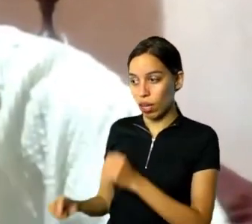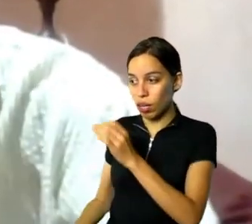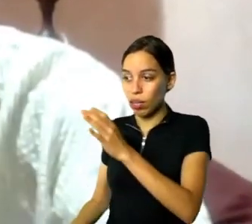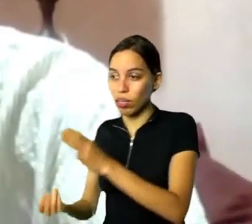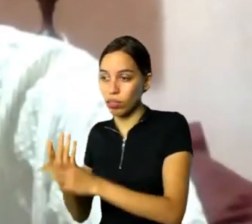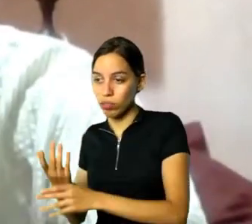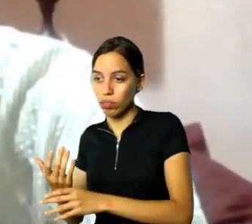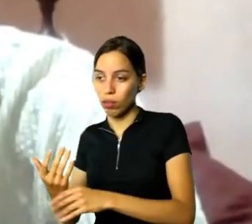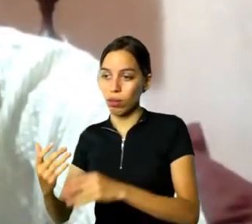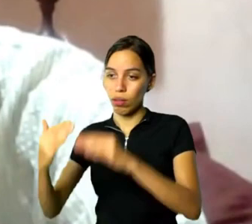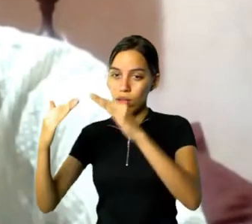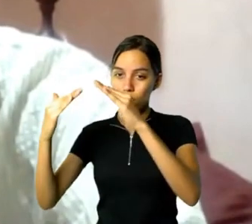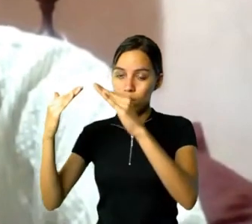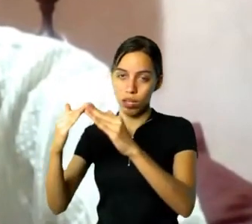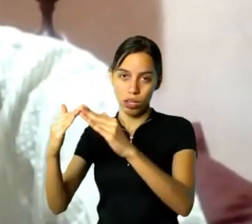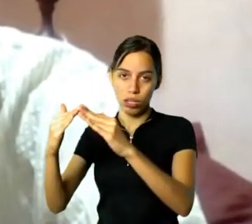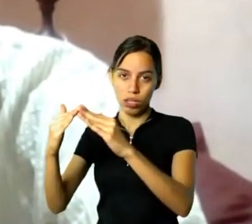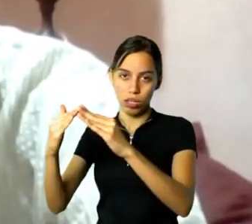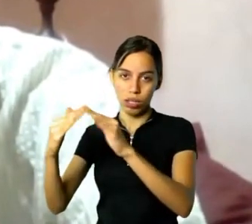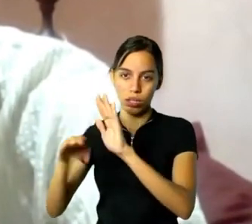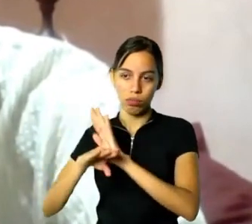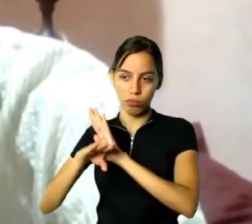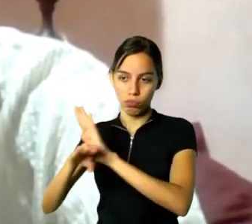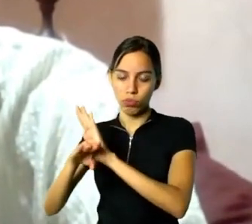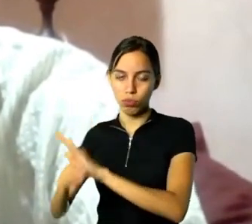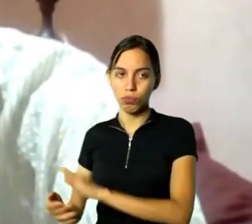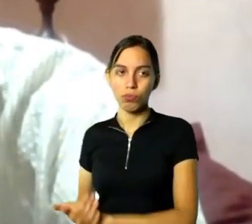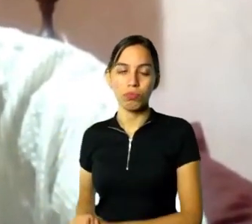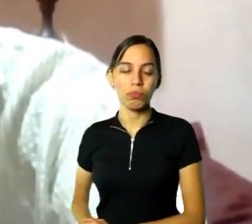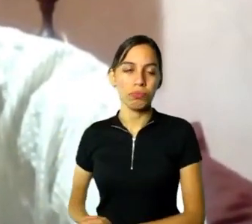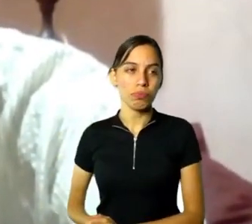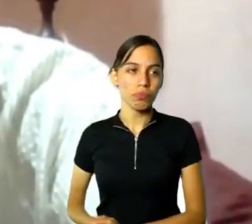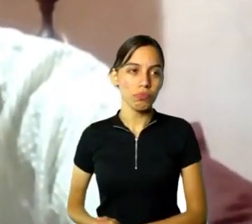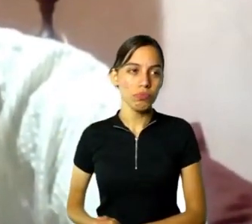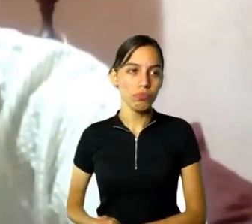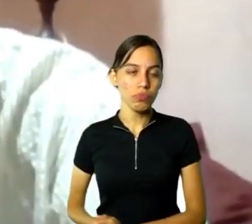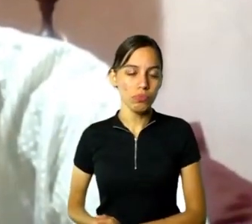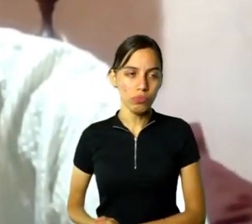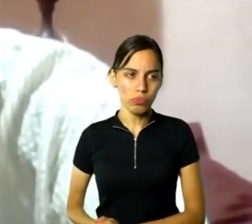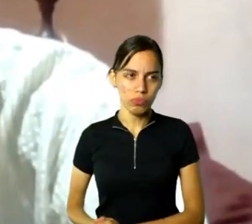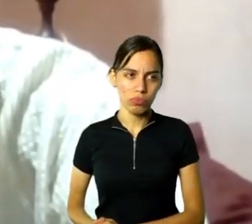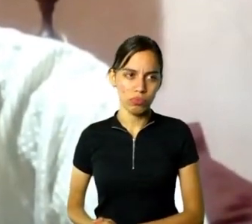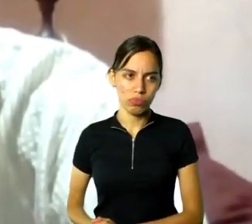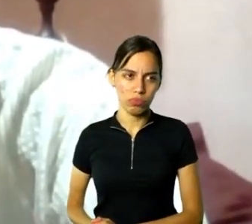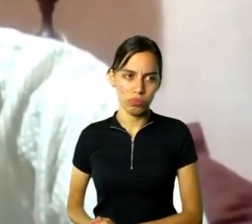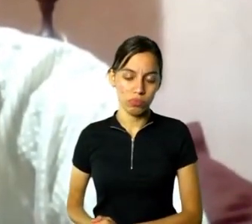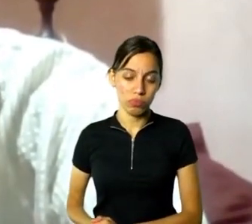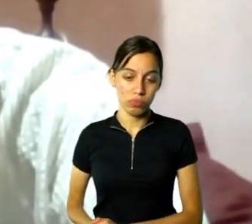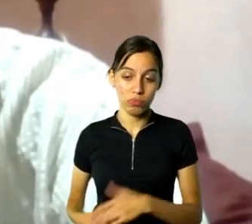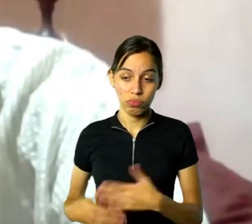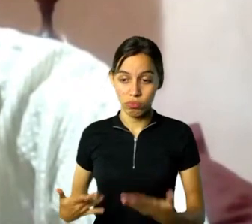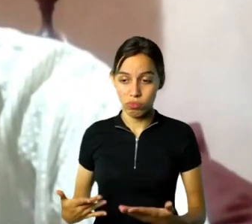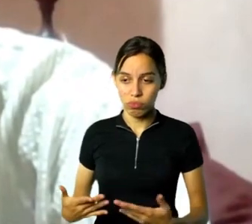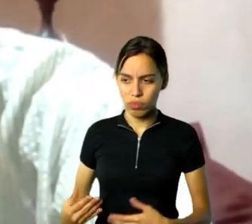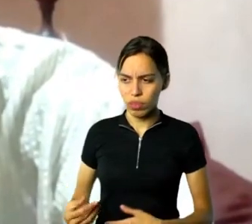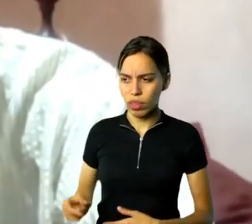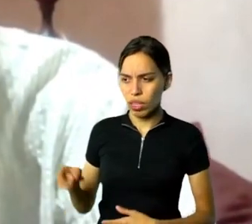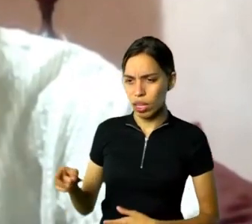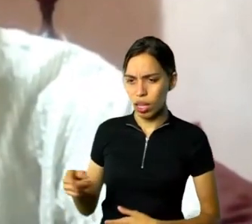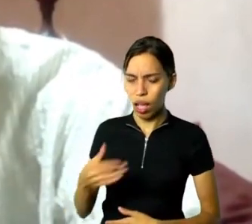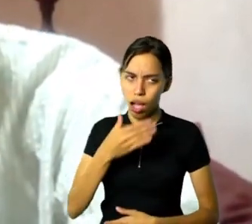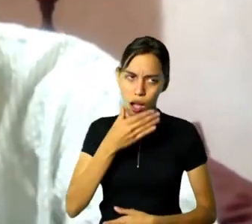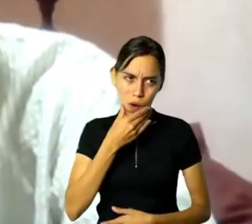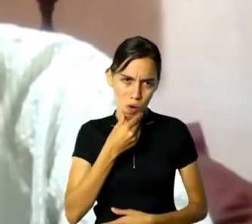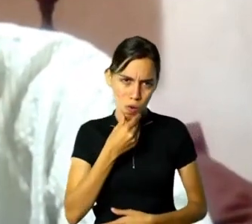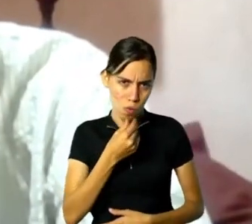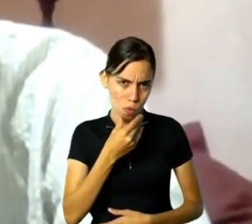Pedro Aleixo, até ele morrer em Ouro Preto, no final da vida, nos últimos meses. E é isso, foi uma vida muito sofrida, né? De